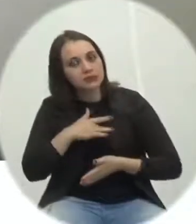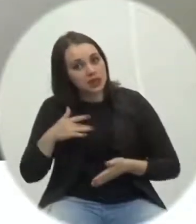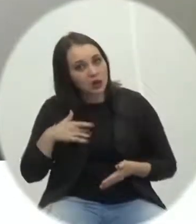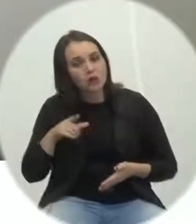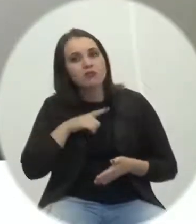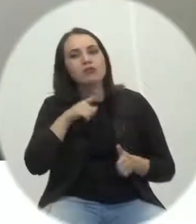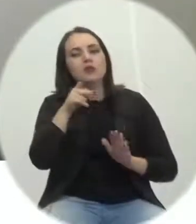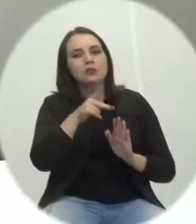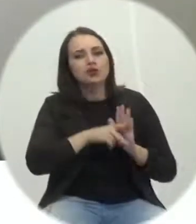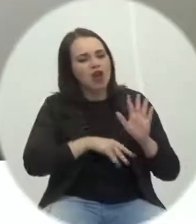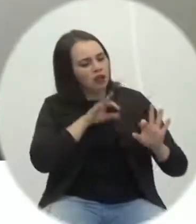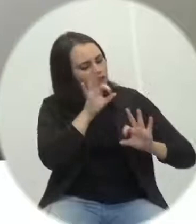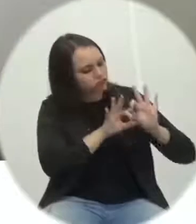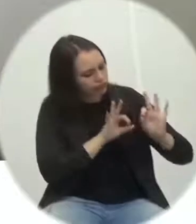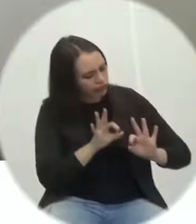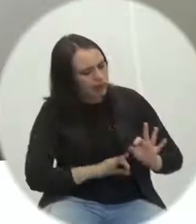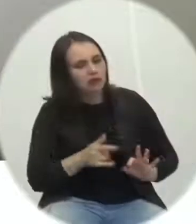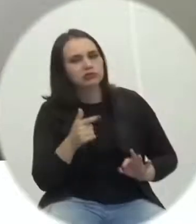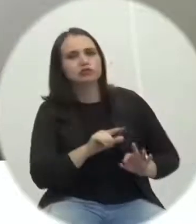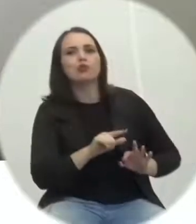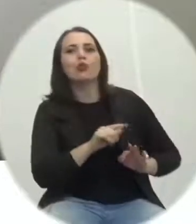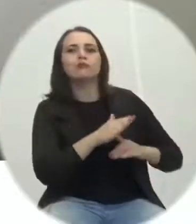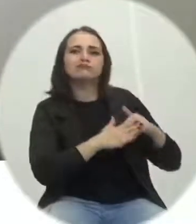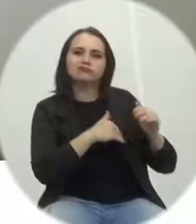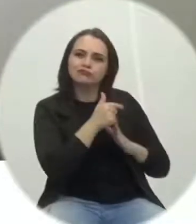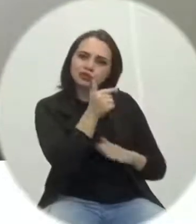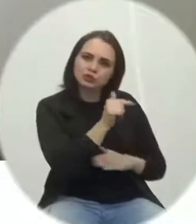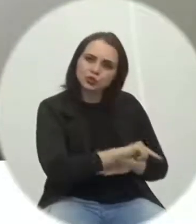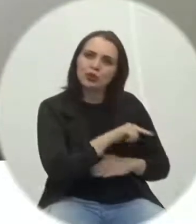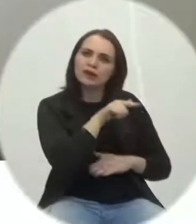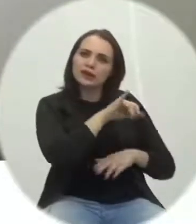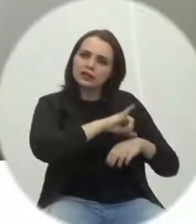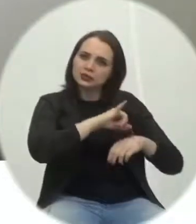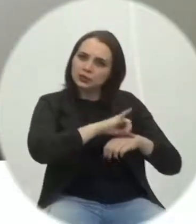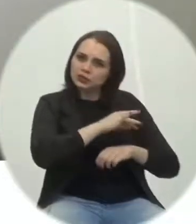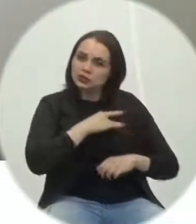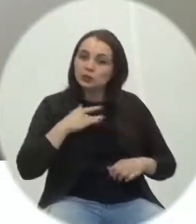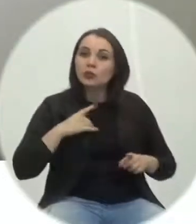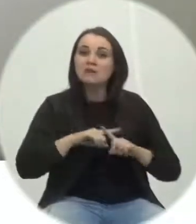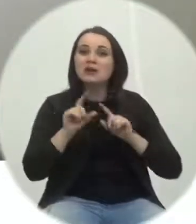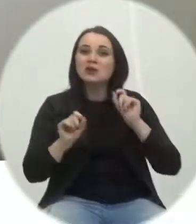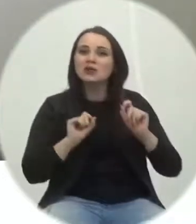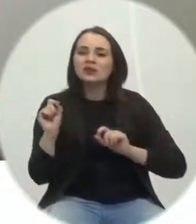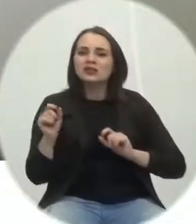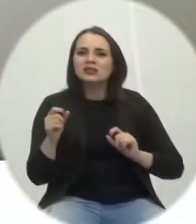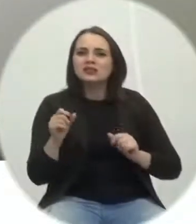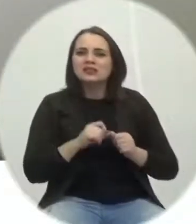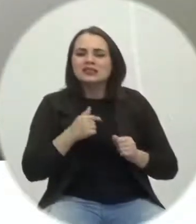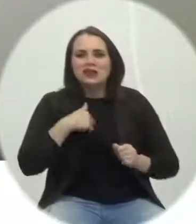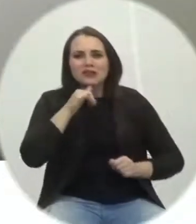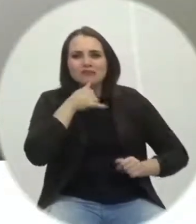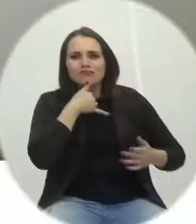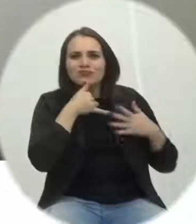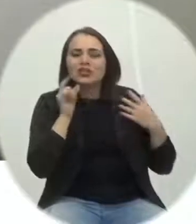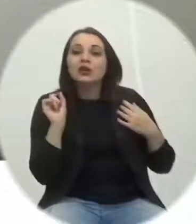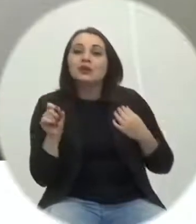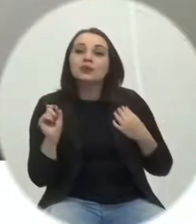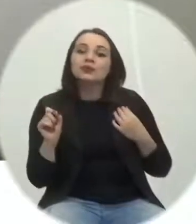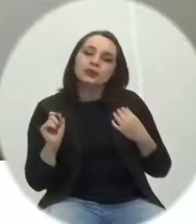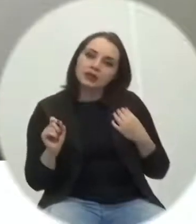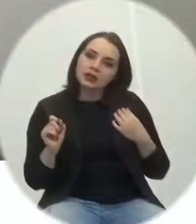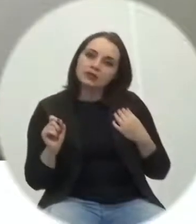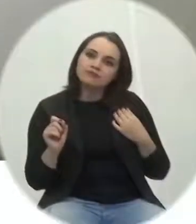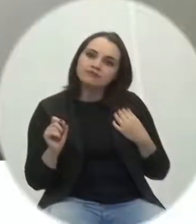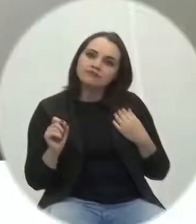na clínica, na unidade de saúde, mas o que mais me indignou, junto com essa mulher aqui, é o